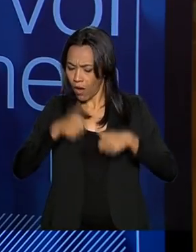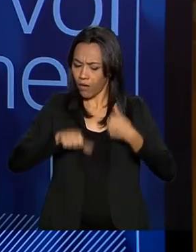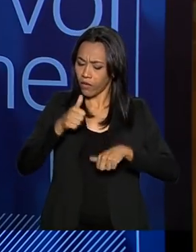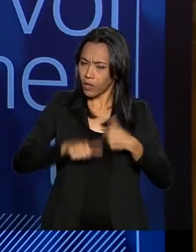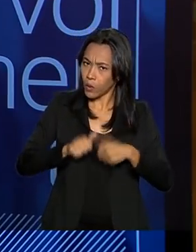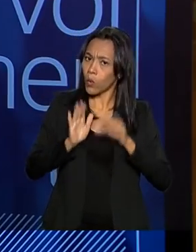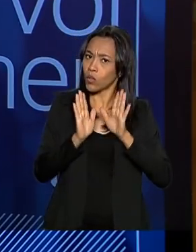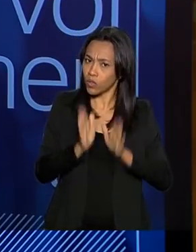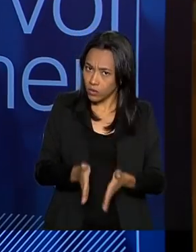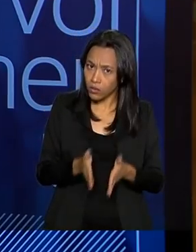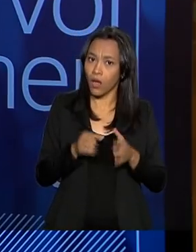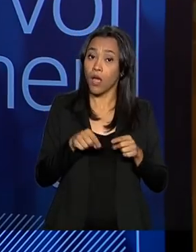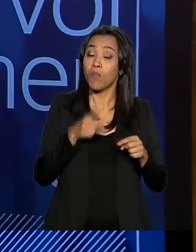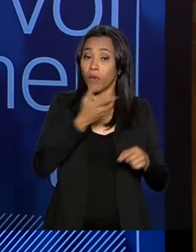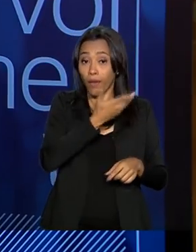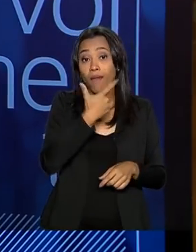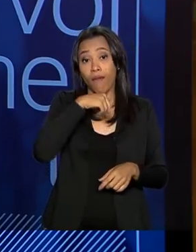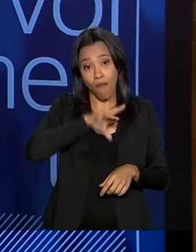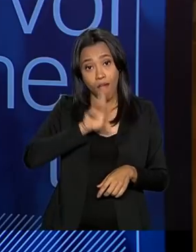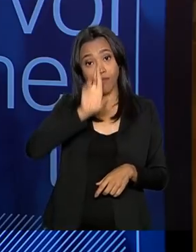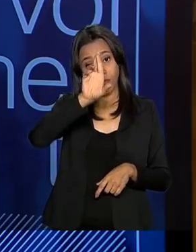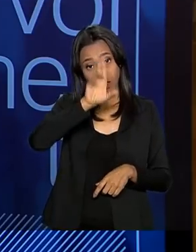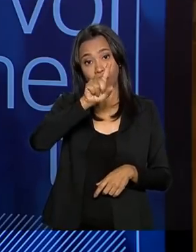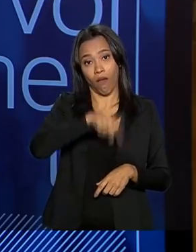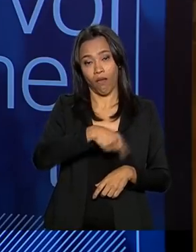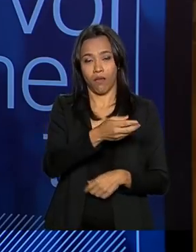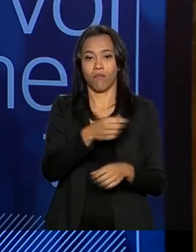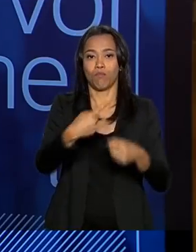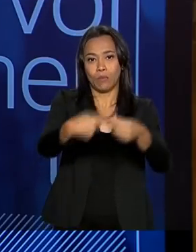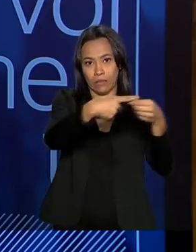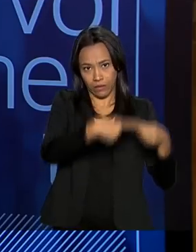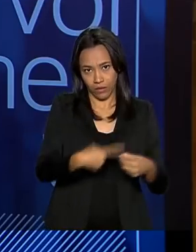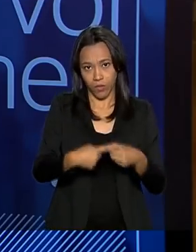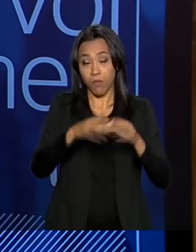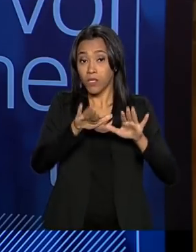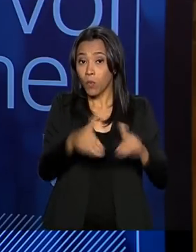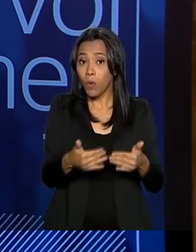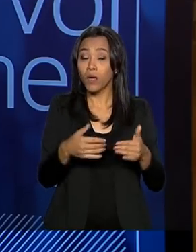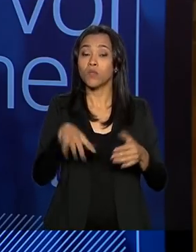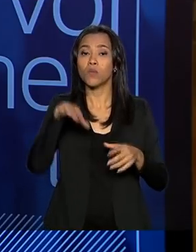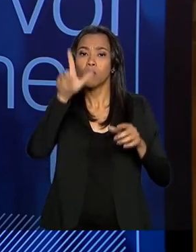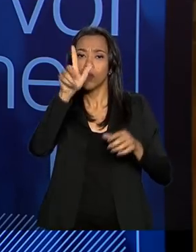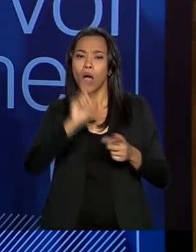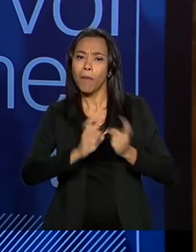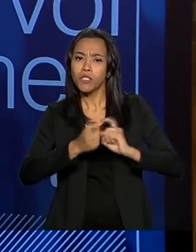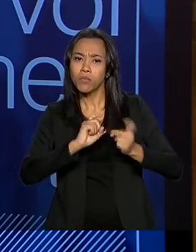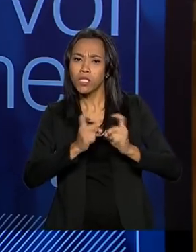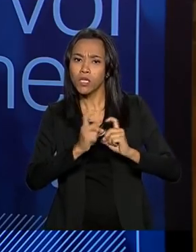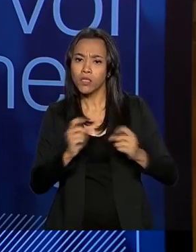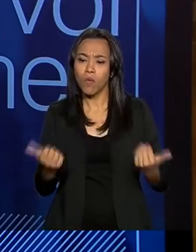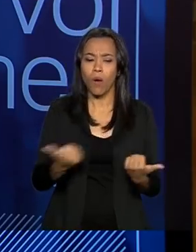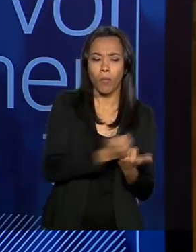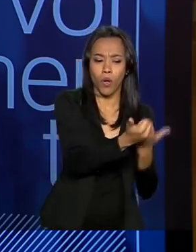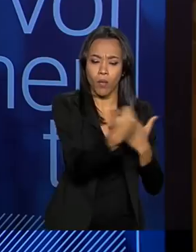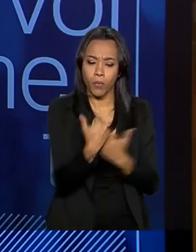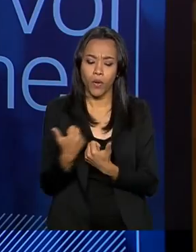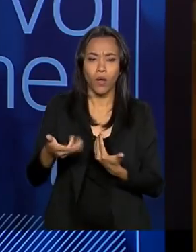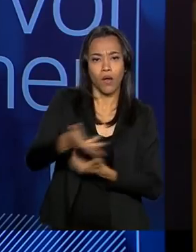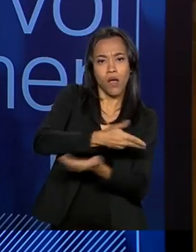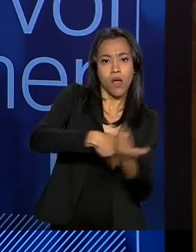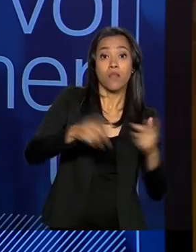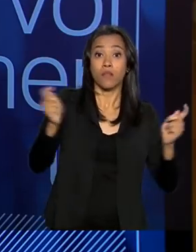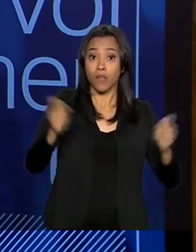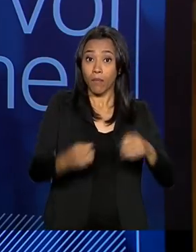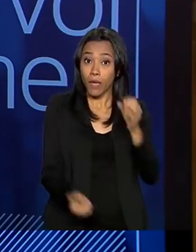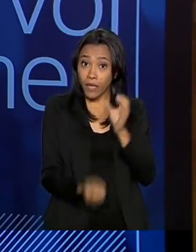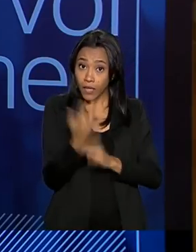titularidade é municipal. Mas quando há uma gestão compartilhada, interesse comum, pode criar outros instrumentos, consórcios